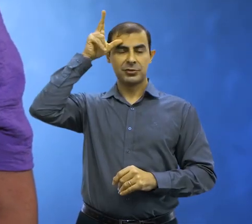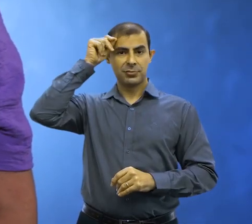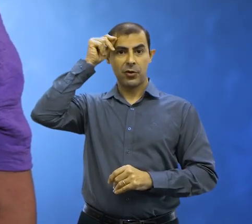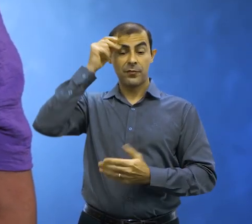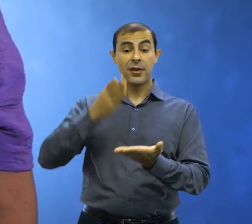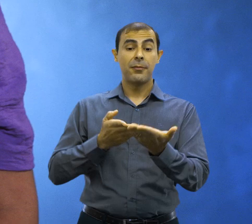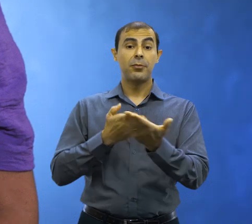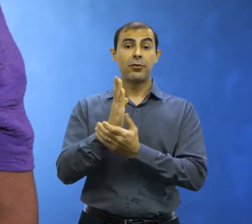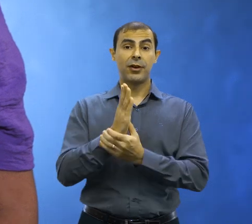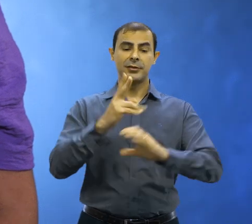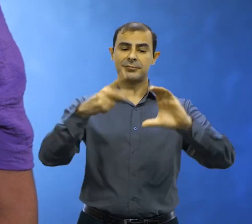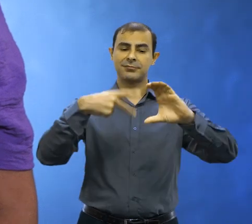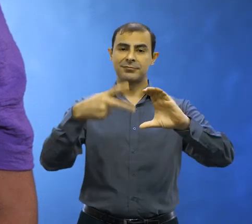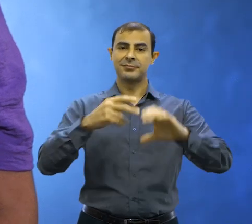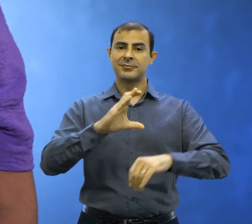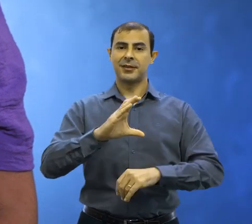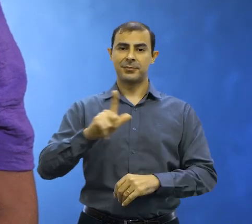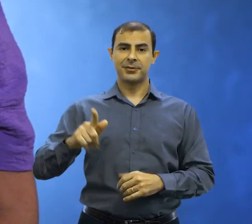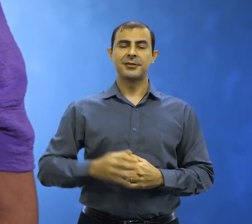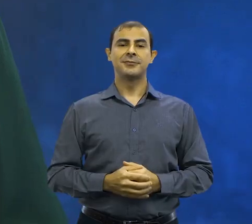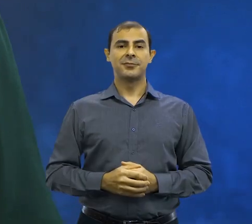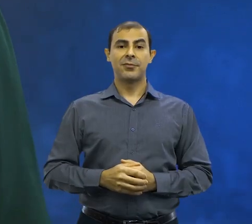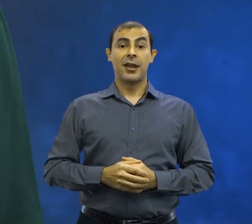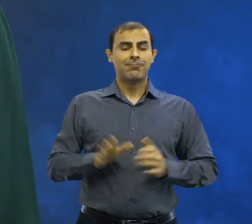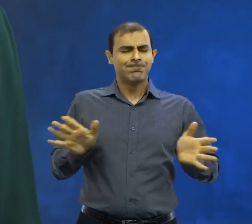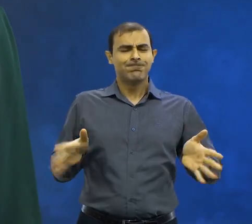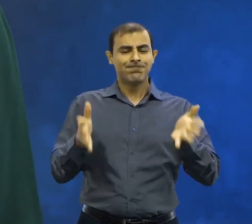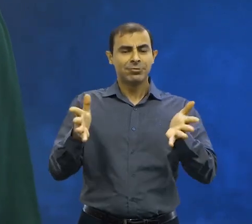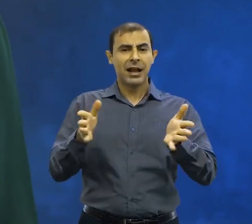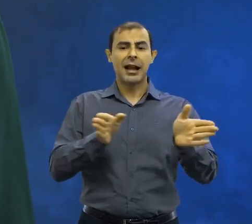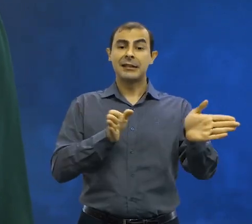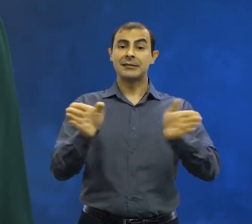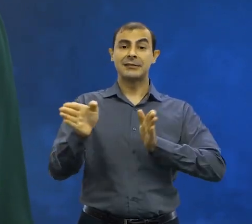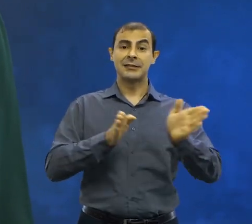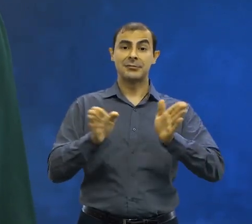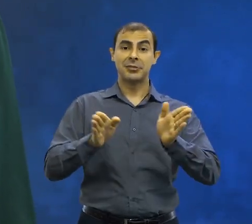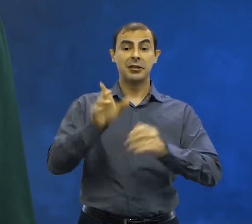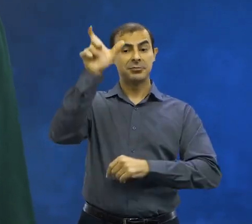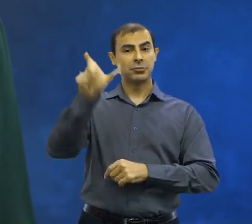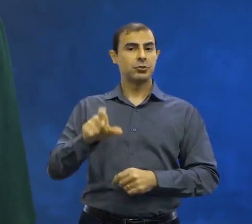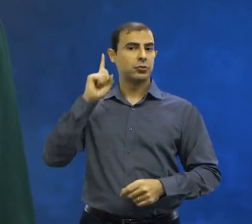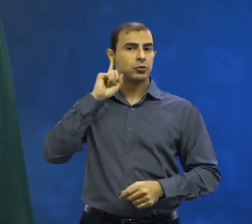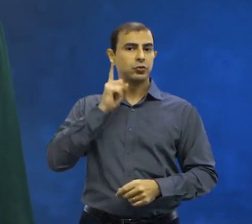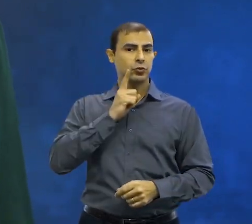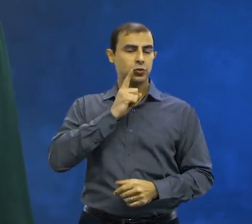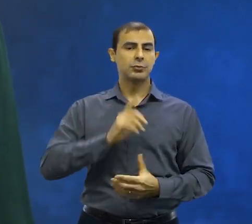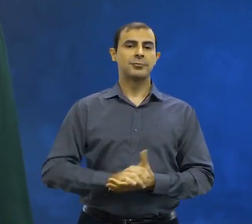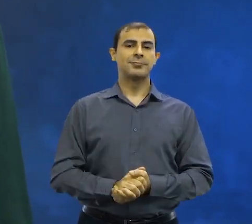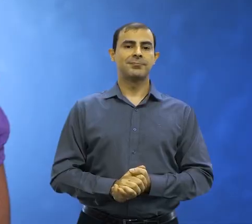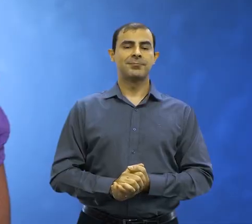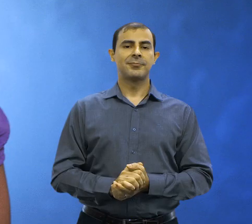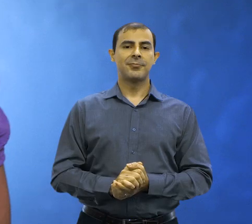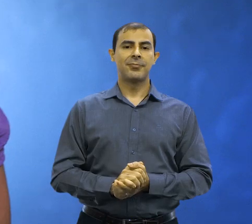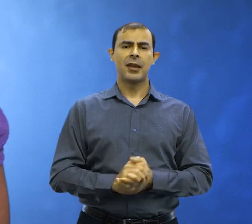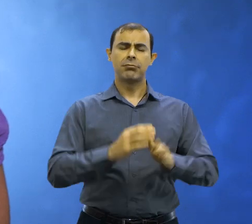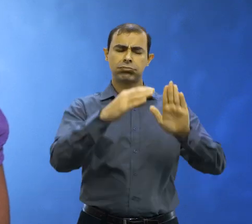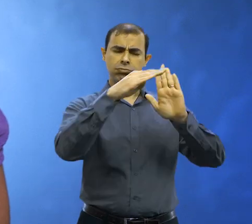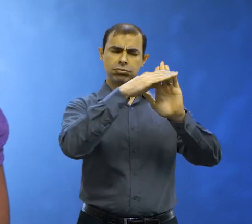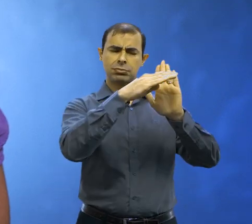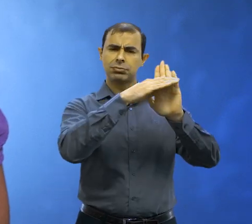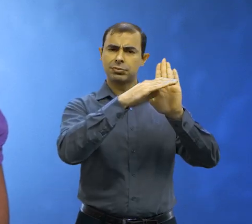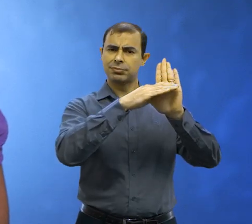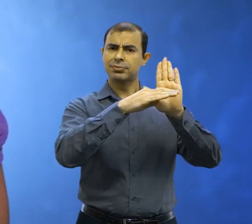foram aprovadas pela Câmara Municipal de Campo Grande, que promovem a acessibilidade às pessoas surdas. Essas